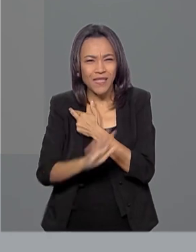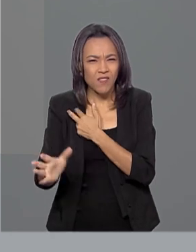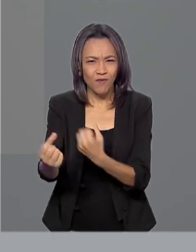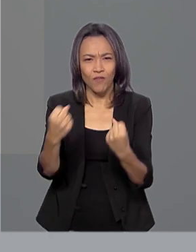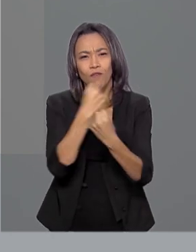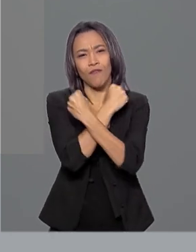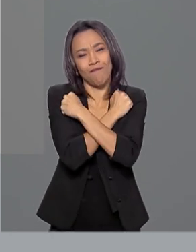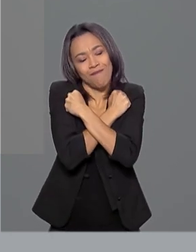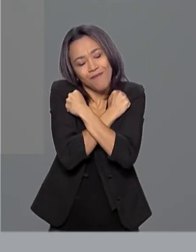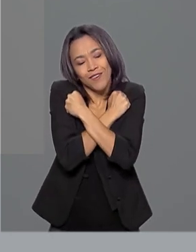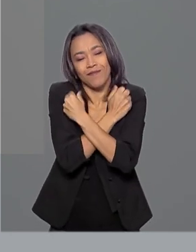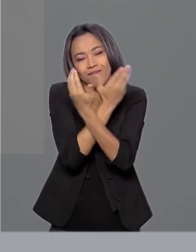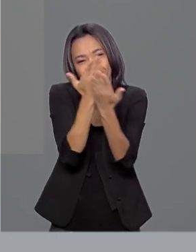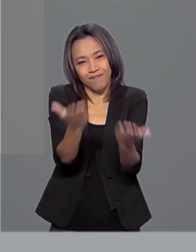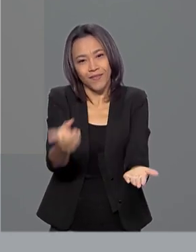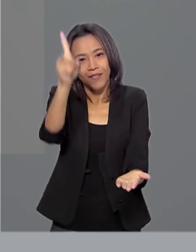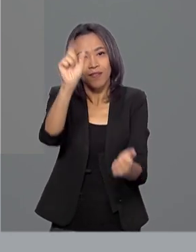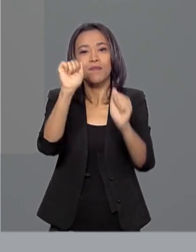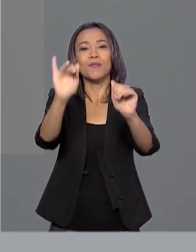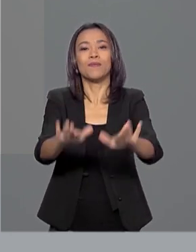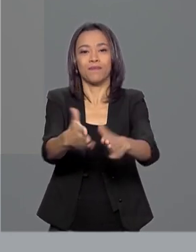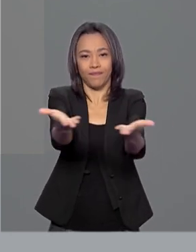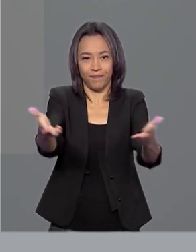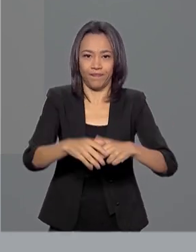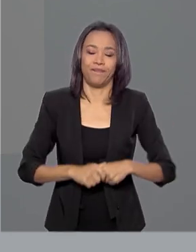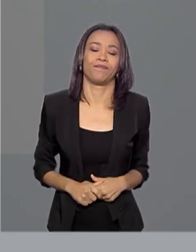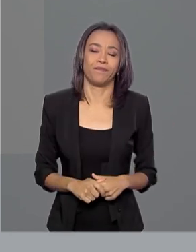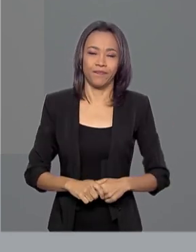forte abraço e que Deus abençoe a todos.